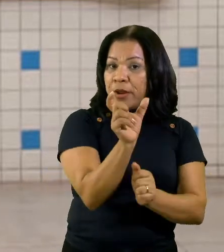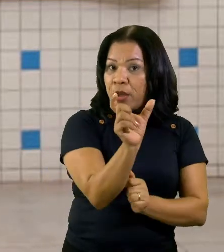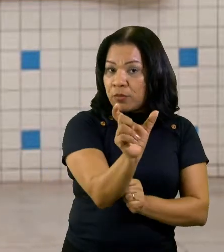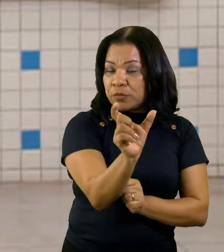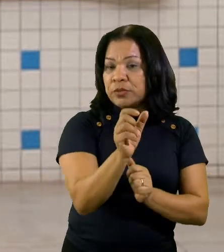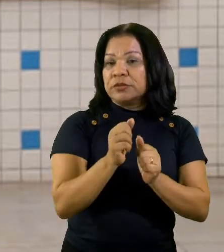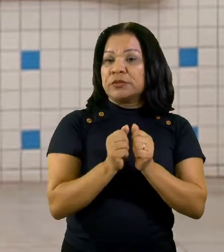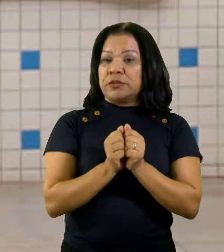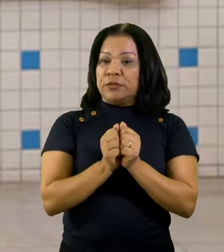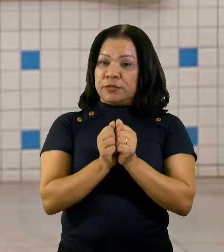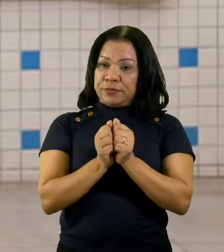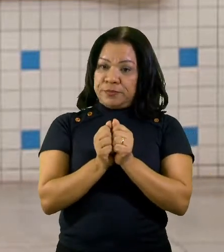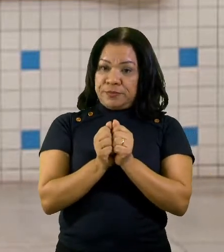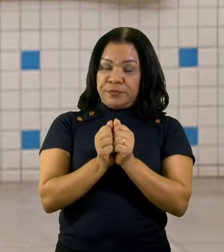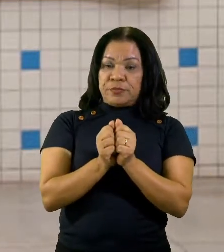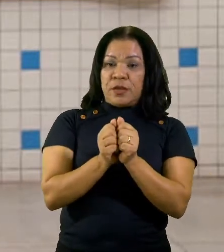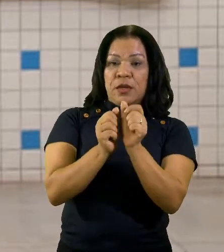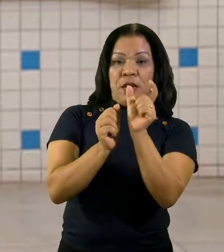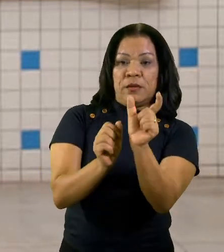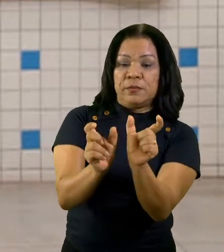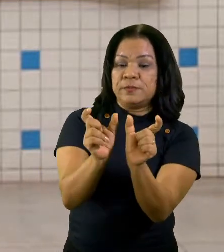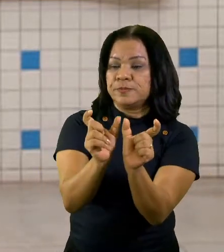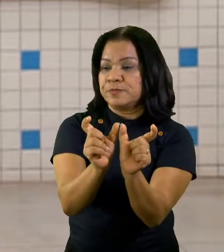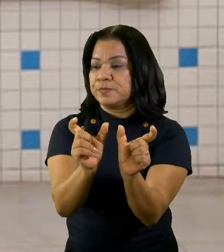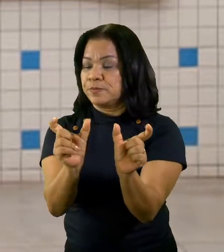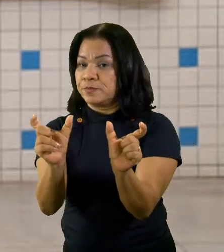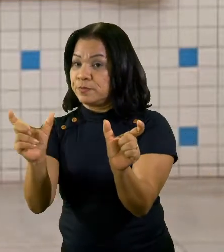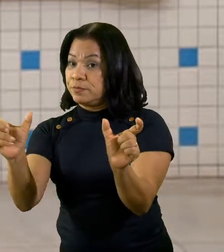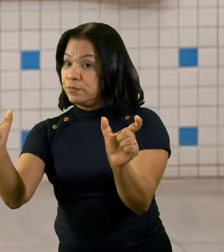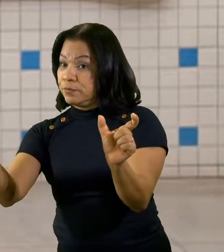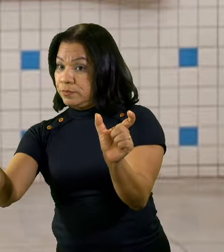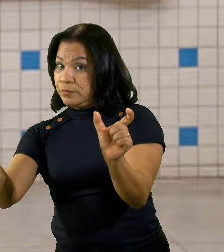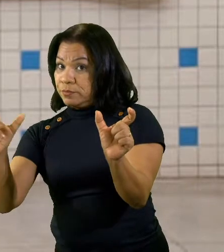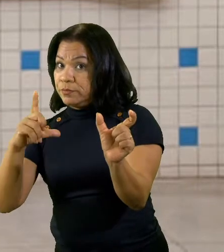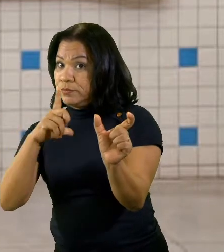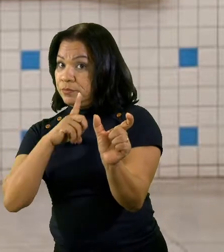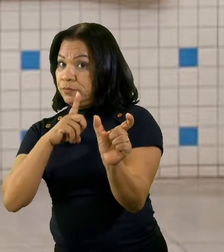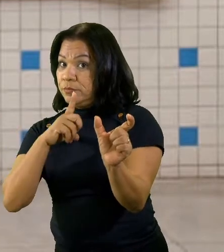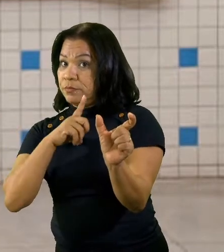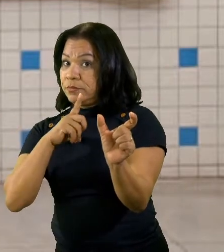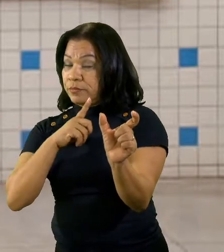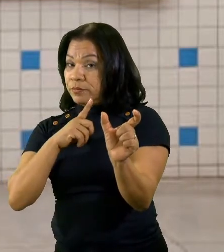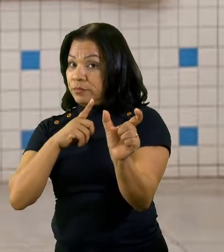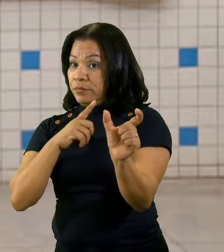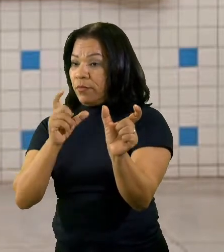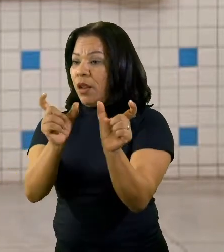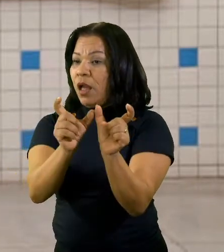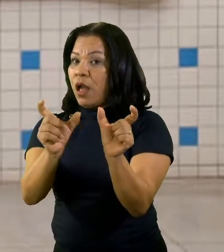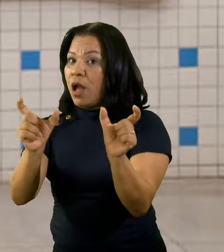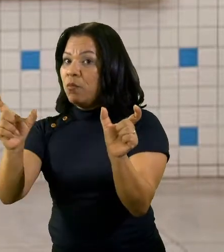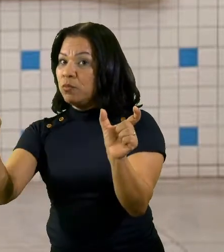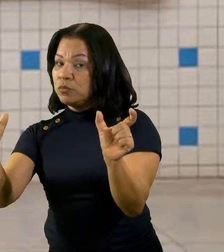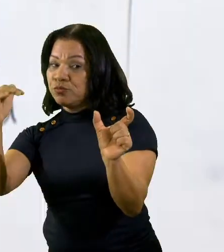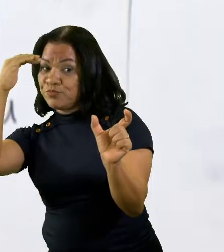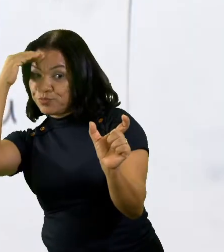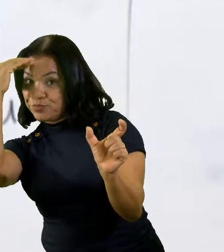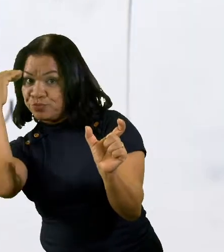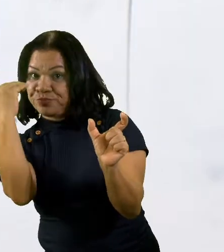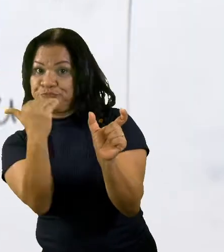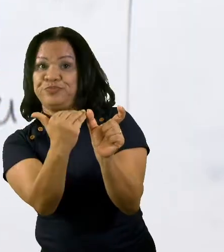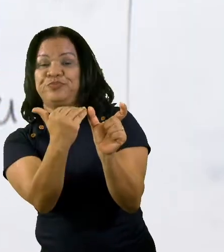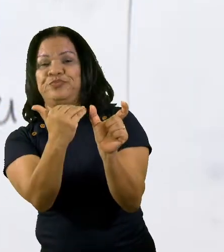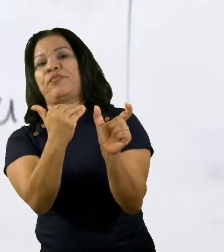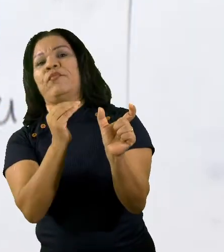A partir do que até o final, nós temos a oração subordinada. Por quê?